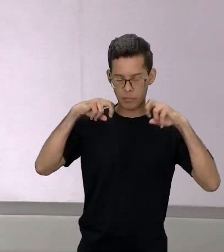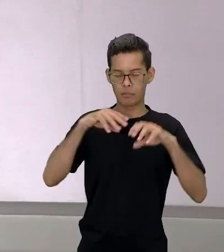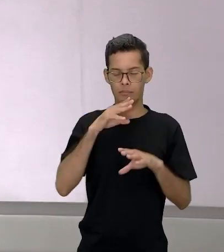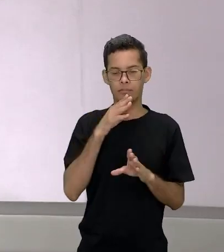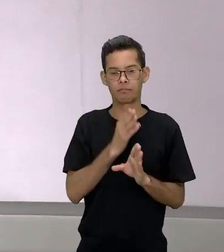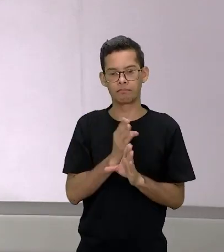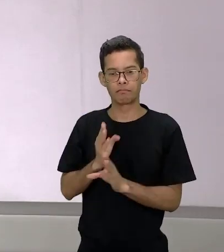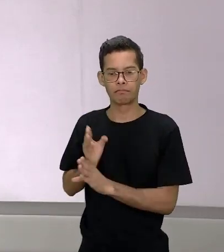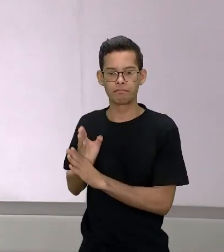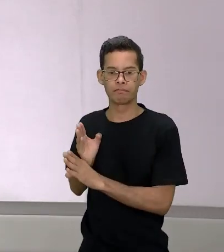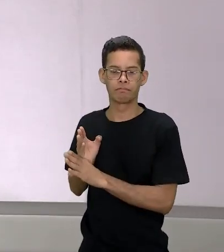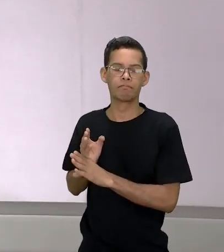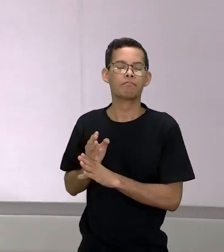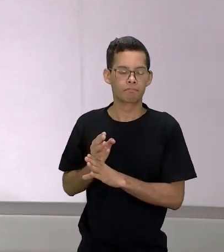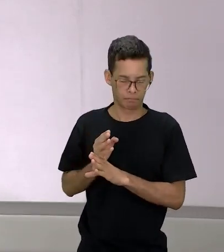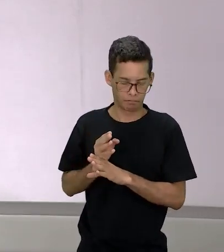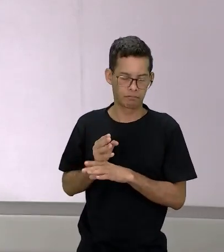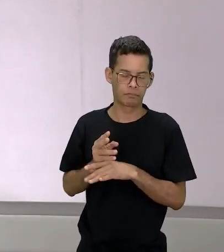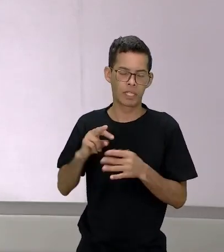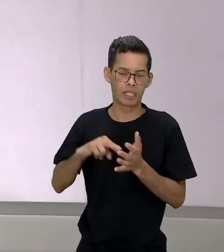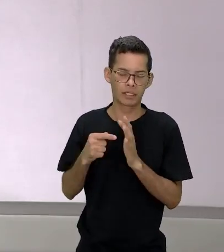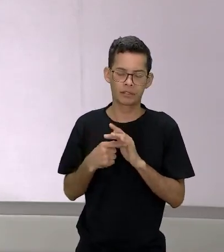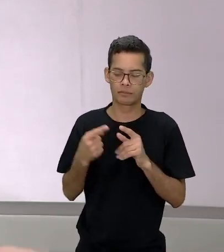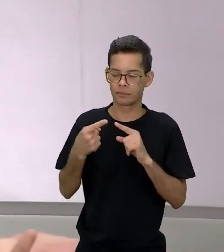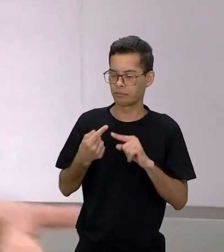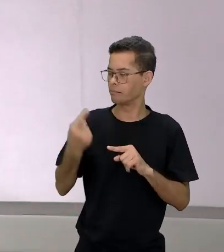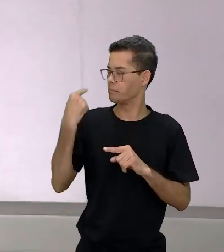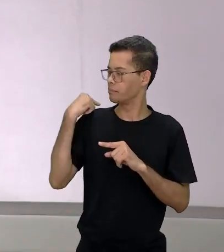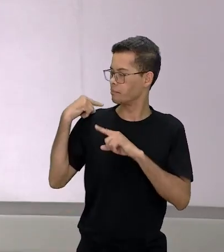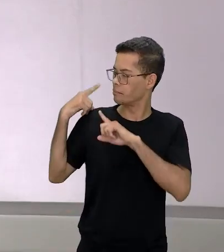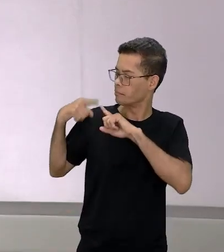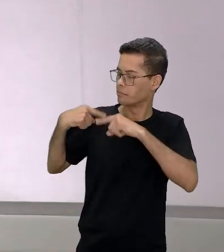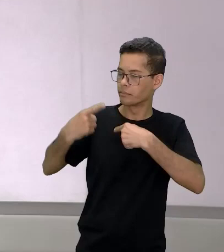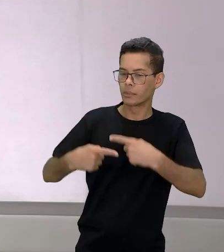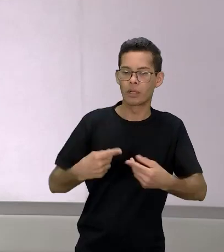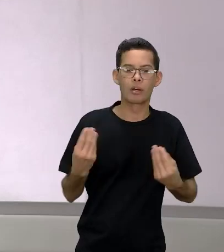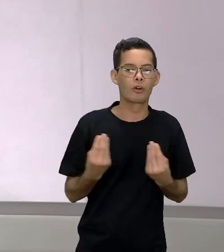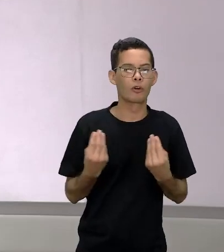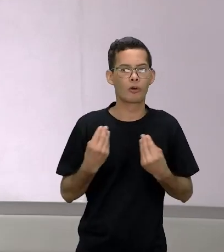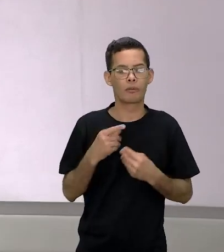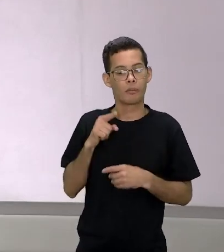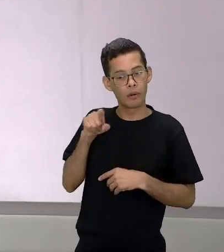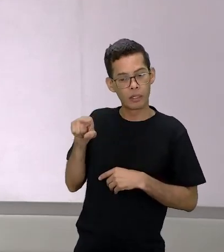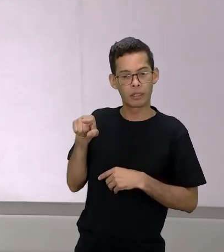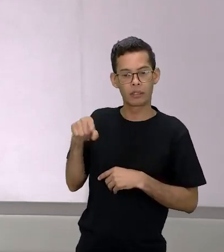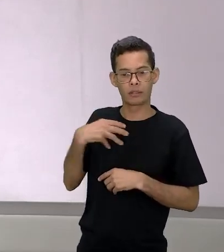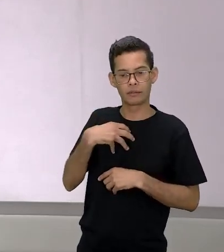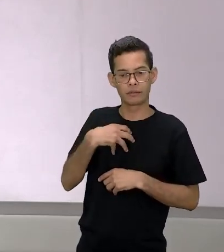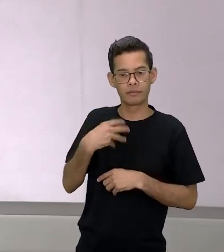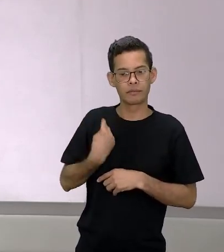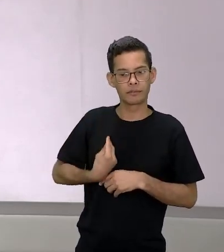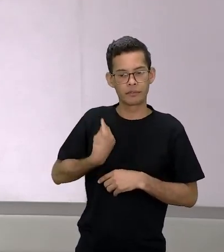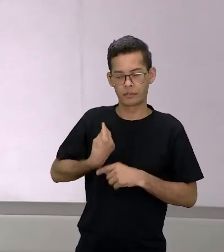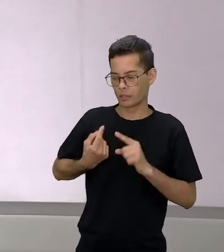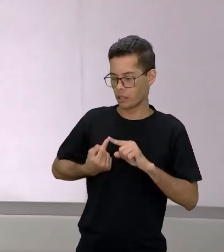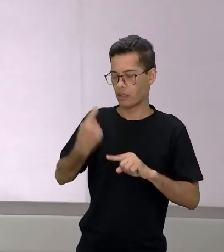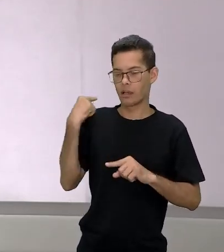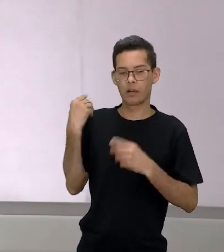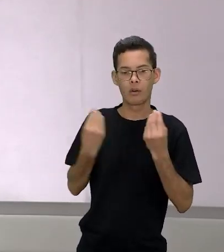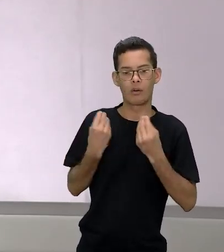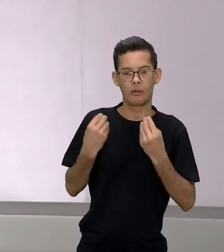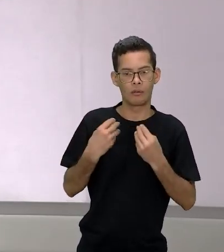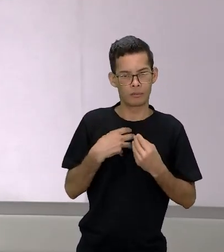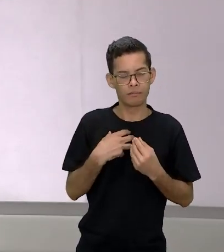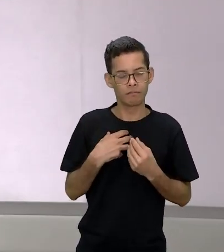também tá muito ligado a ancestralidade então toda a ancestralidade dela é possível a gente fazer uma leitura que